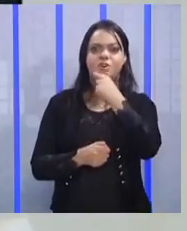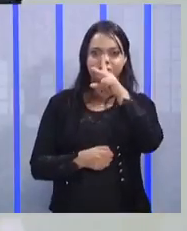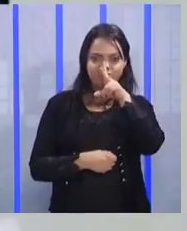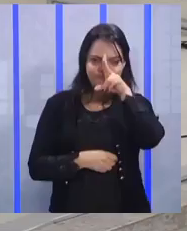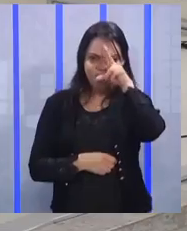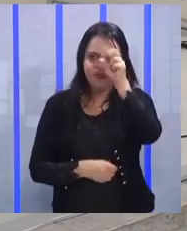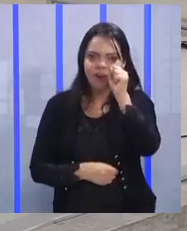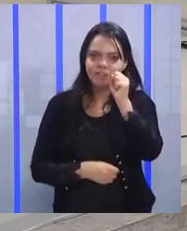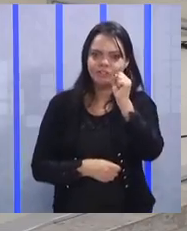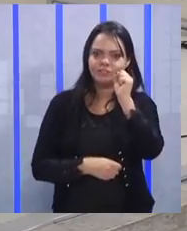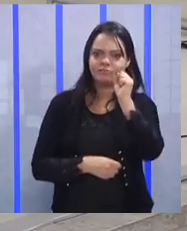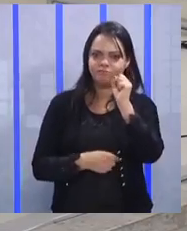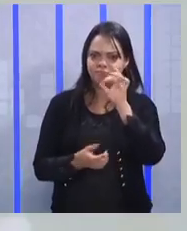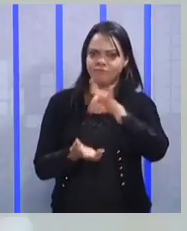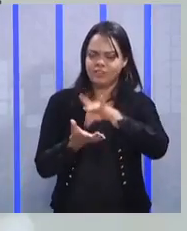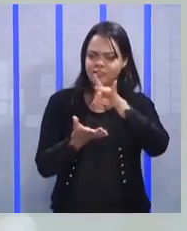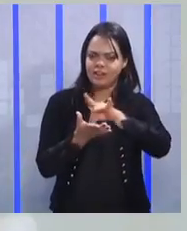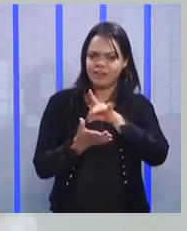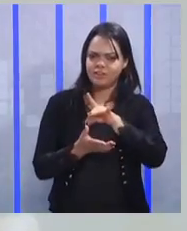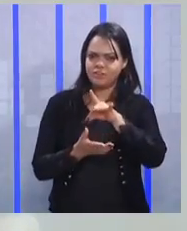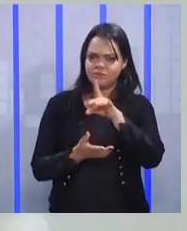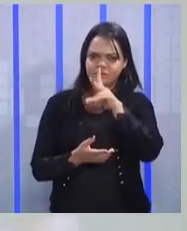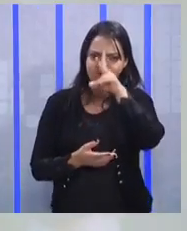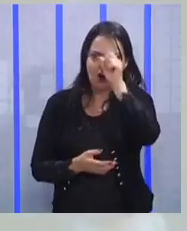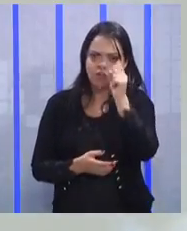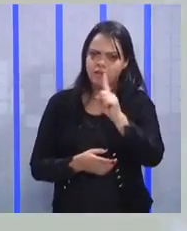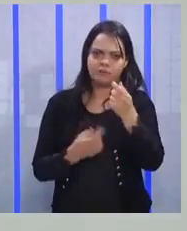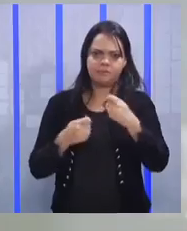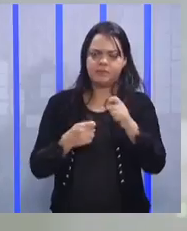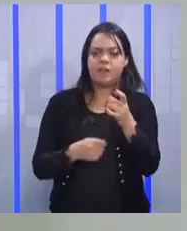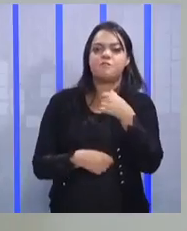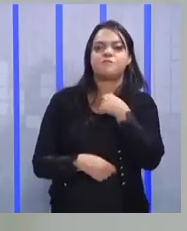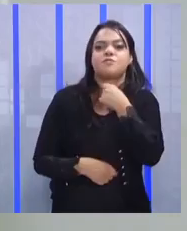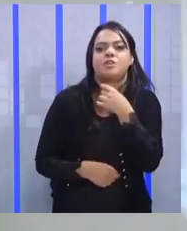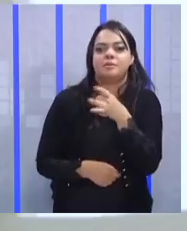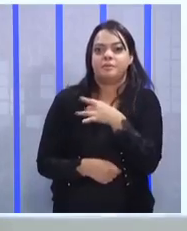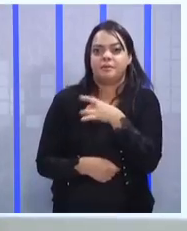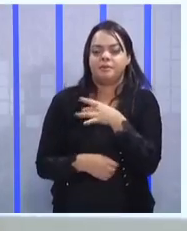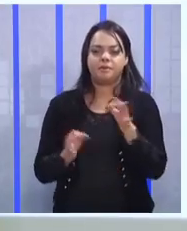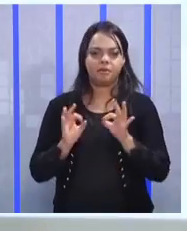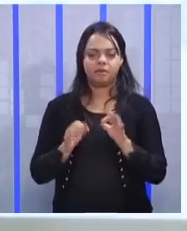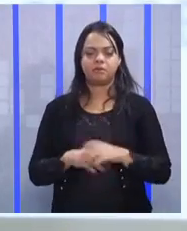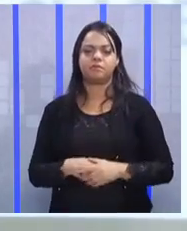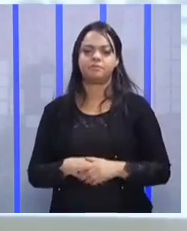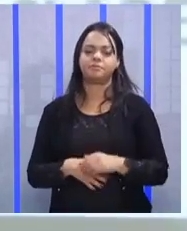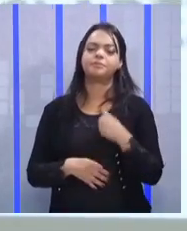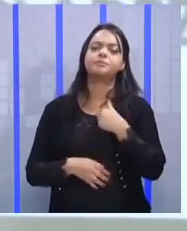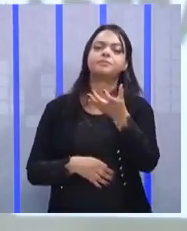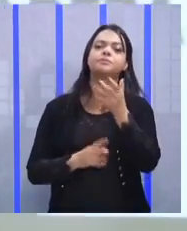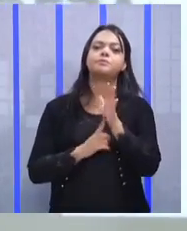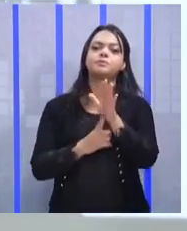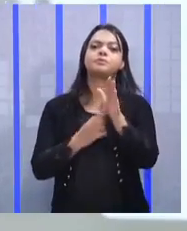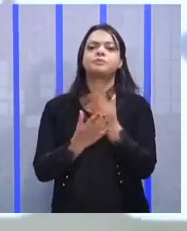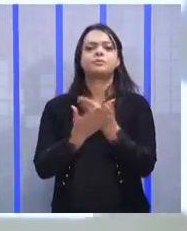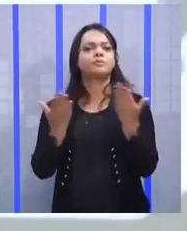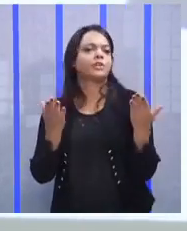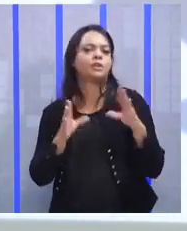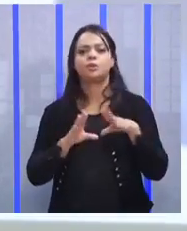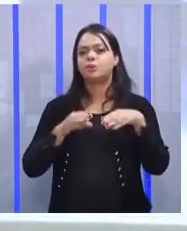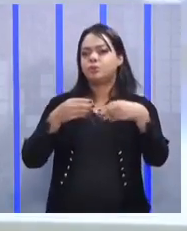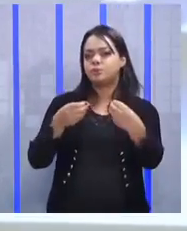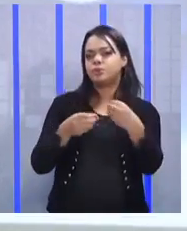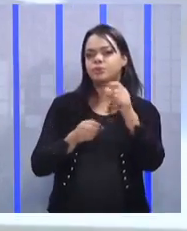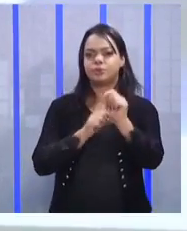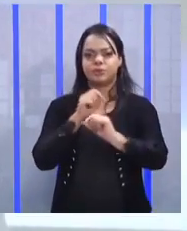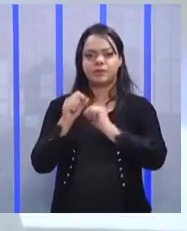firme, tem que falar firme, não tem que tremer a voz não. Mas uma coisa que eu quero passar para vocês aqui, é que tudo é um quebra